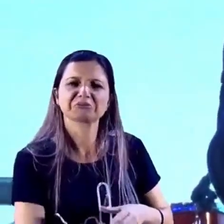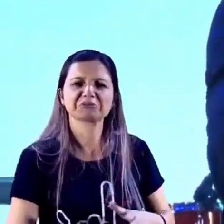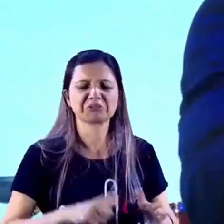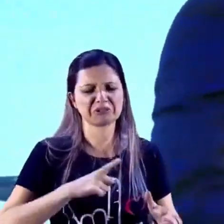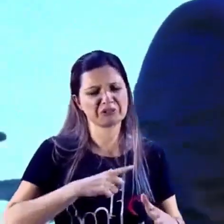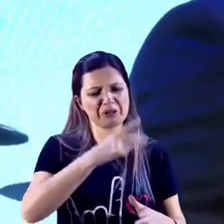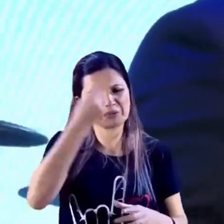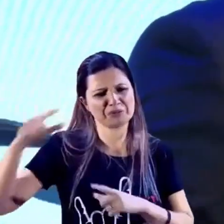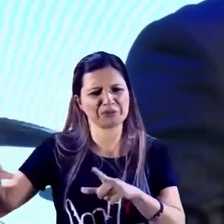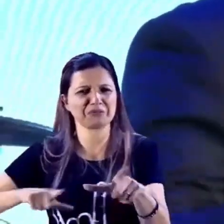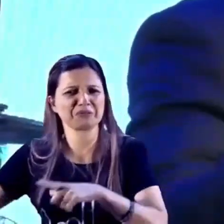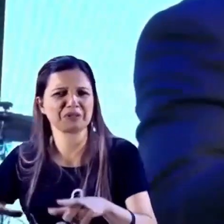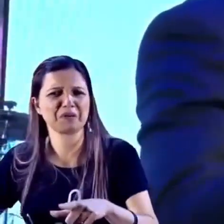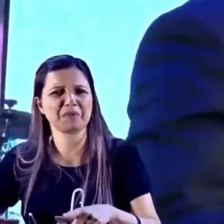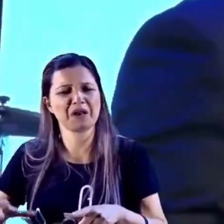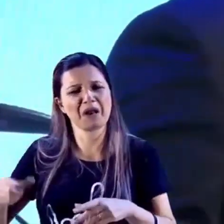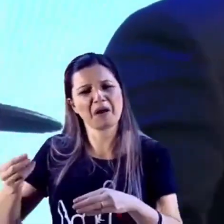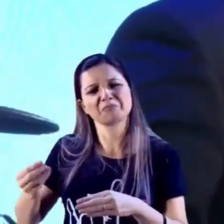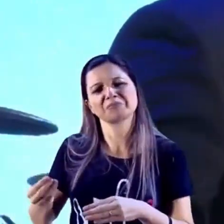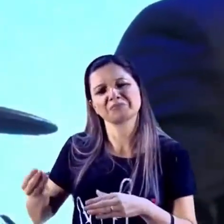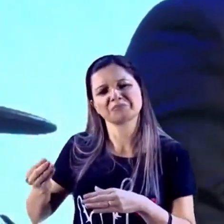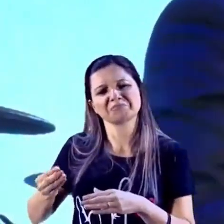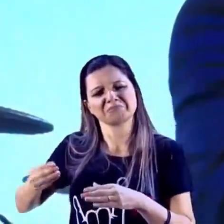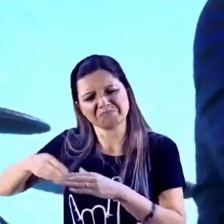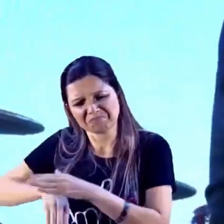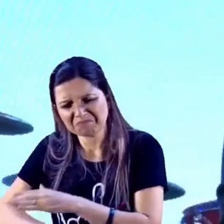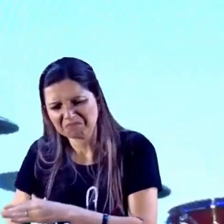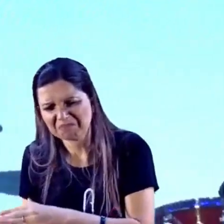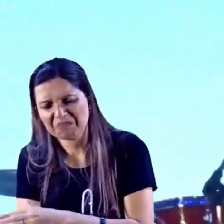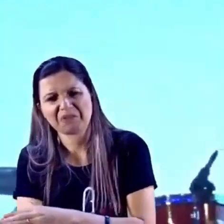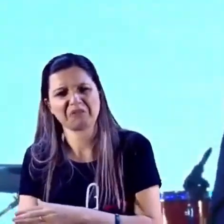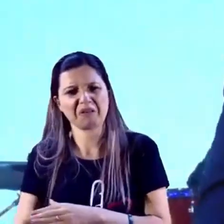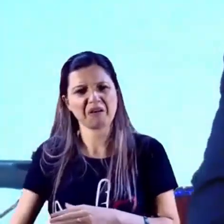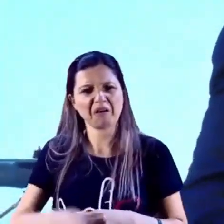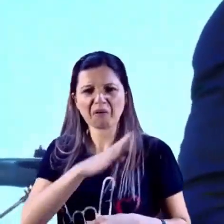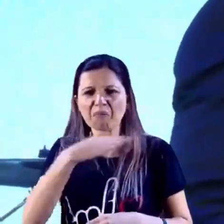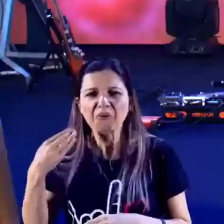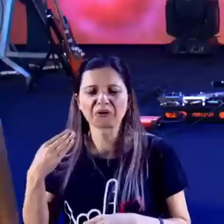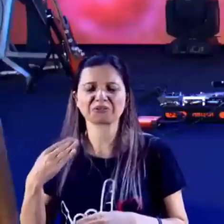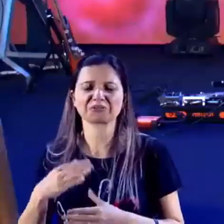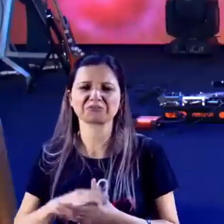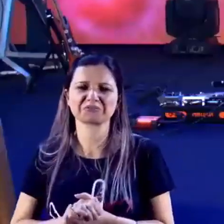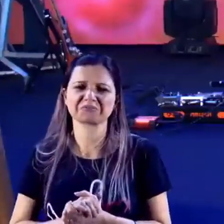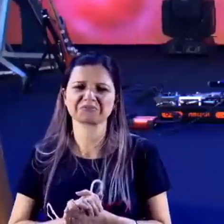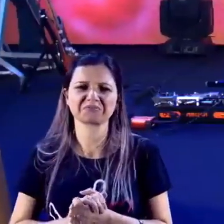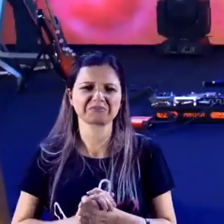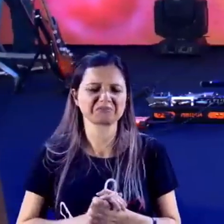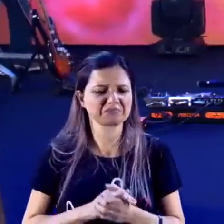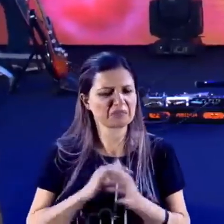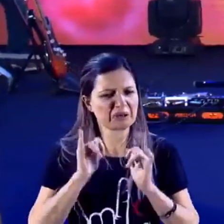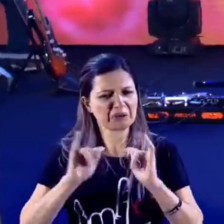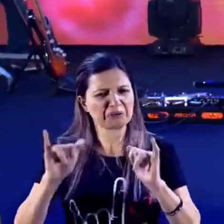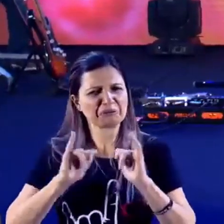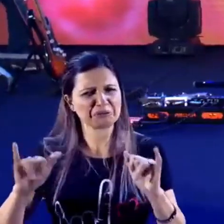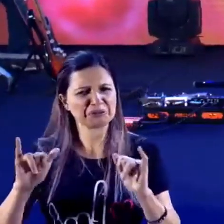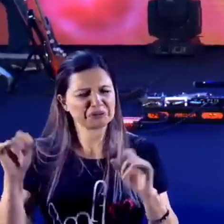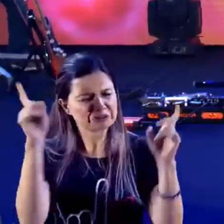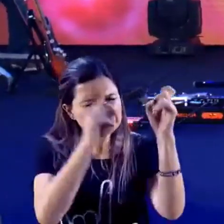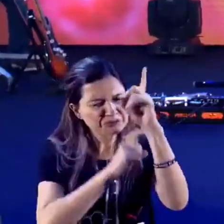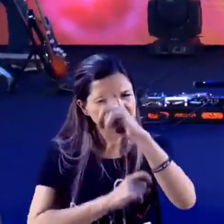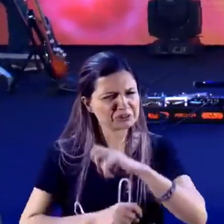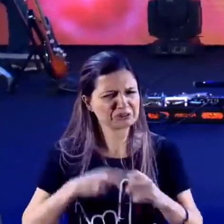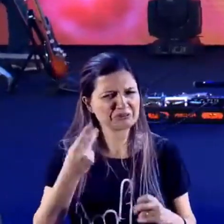24 horas, você pode morrer tranquilo. Olha o tipo de notícia que chega pra gente.